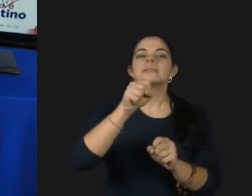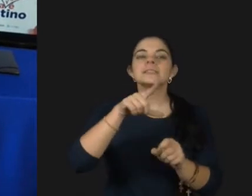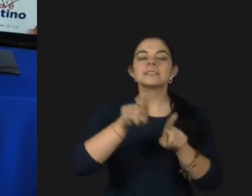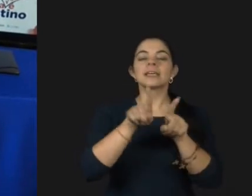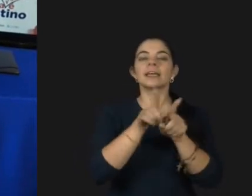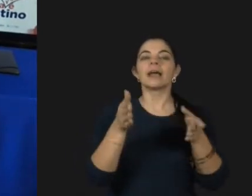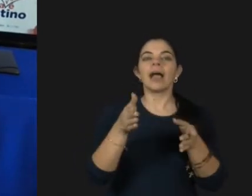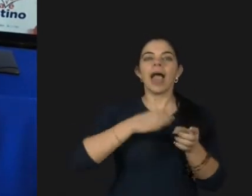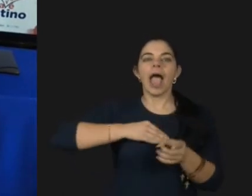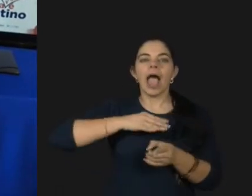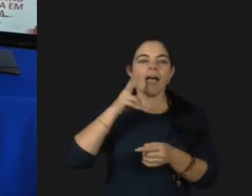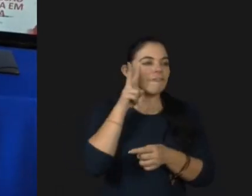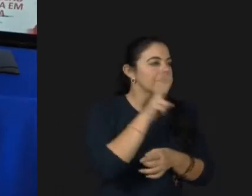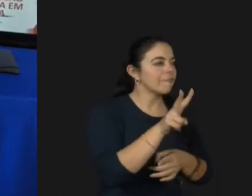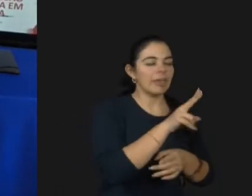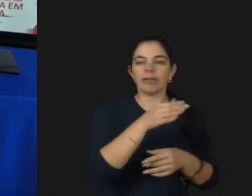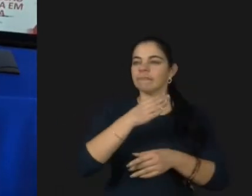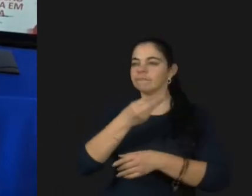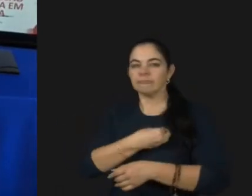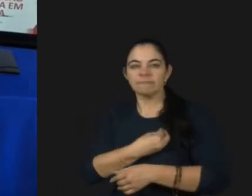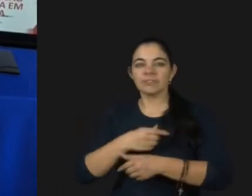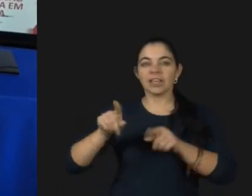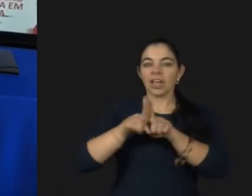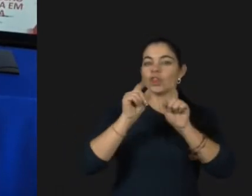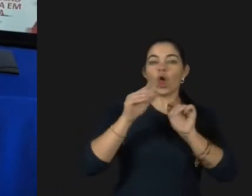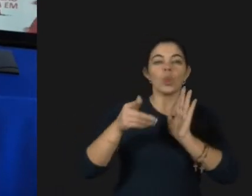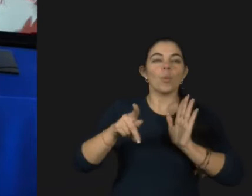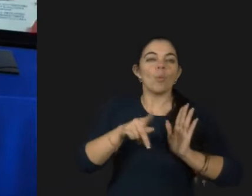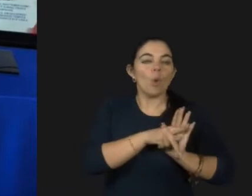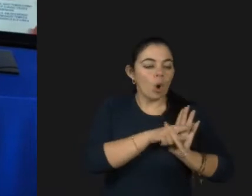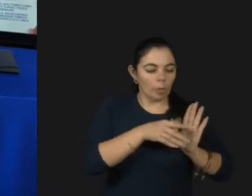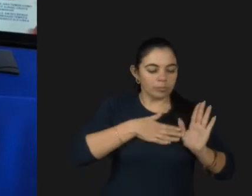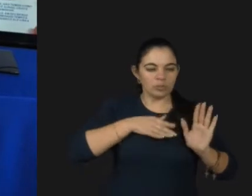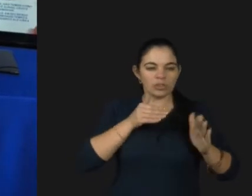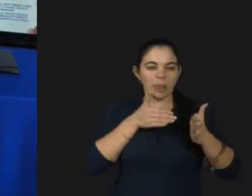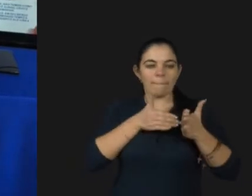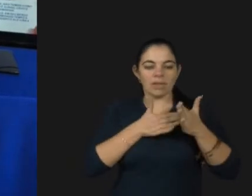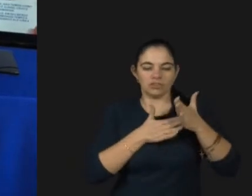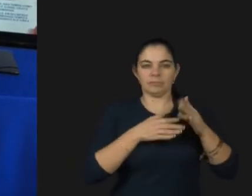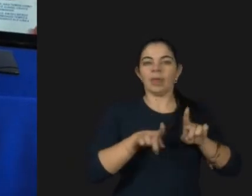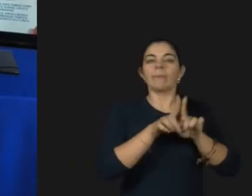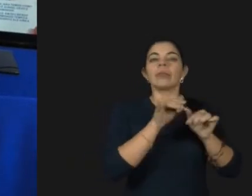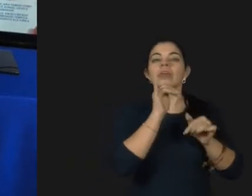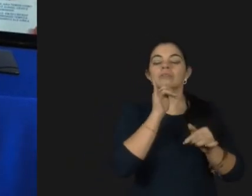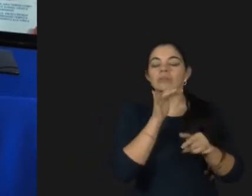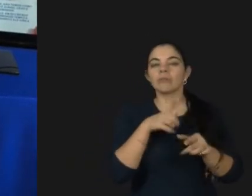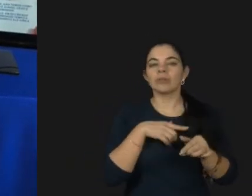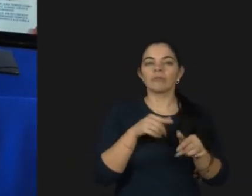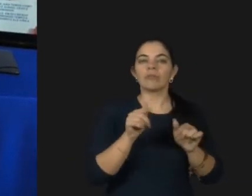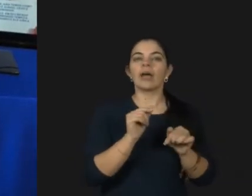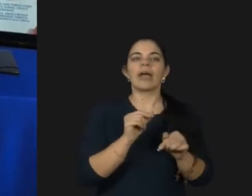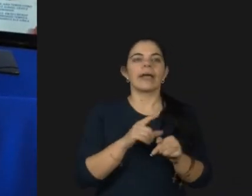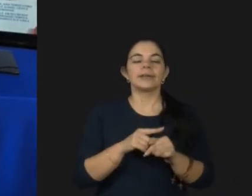avidez de viver, de desafiar os nossos próprios limites. Aqui em casa essa avidez teve que vir a cavalo,